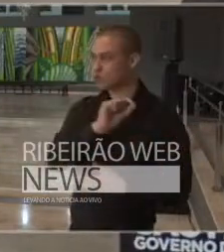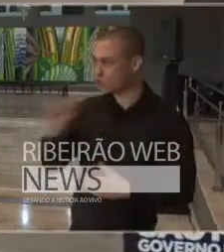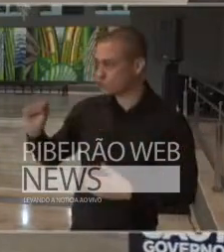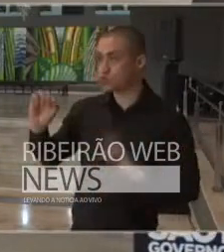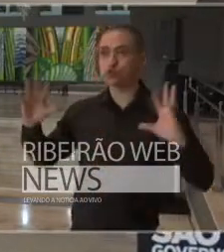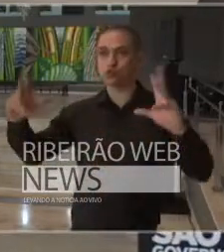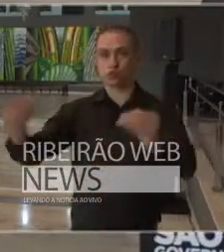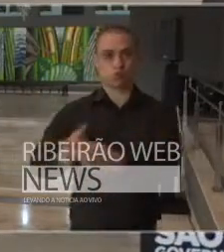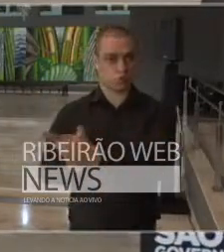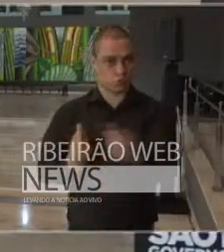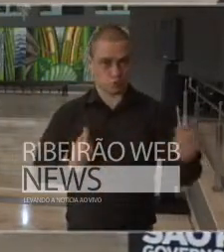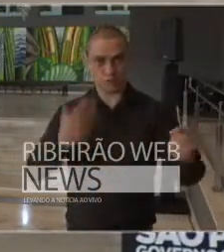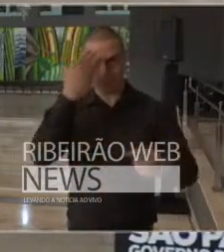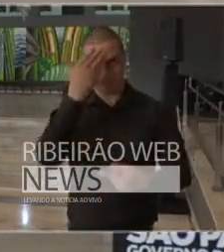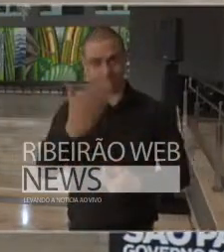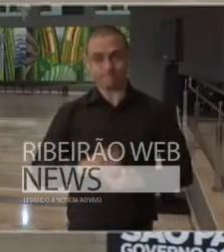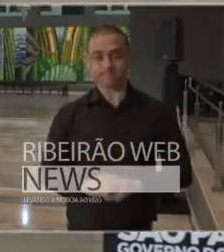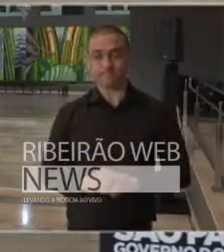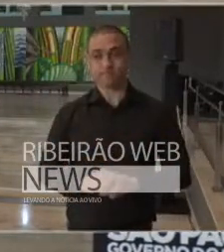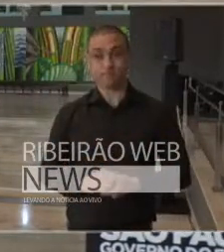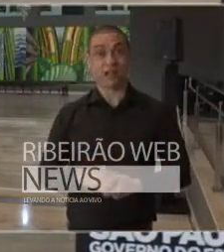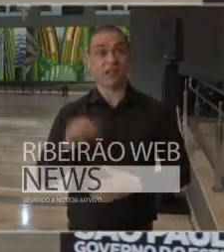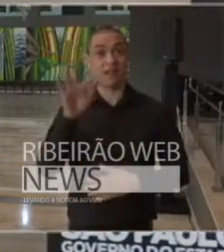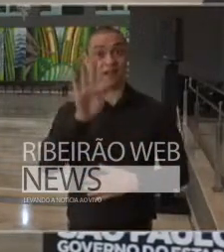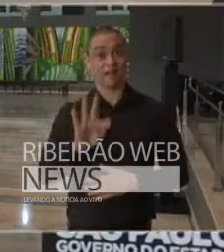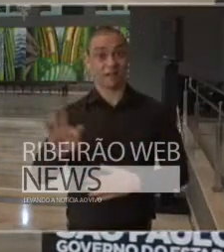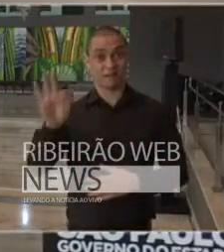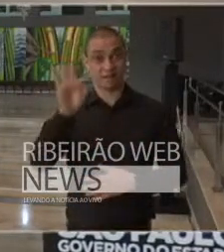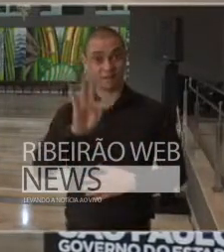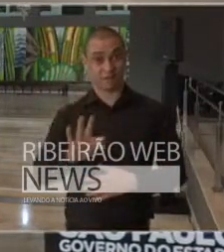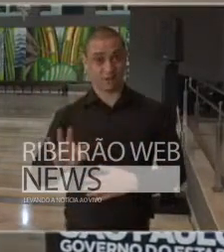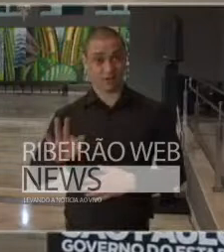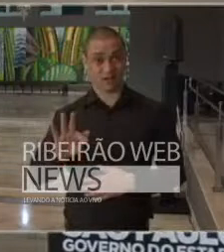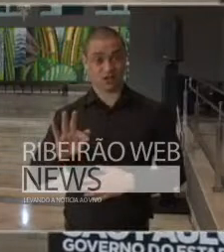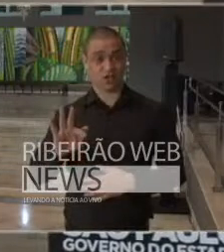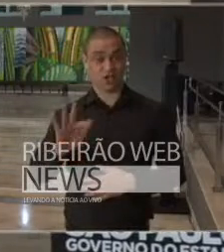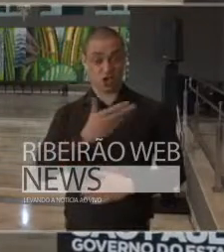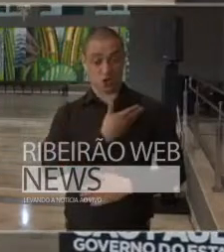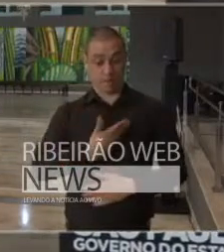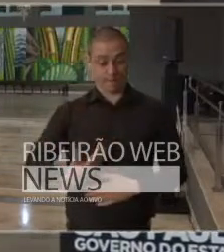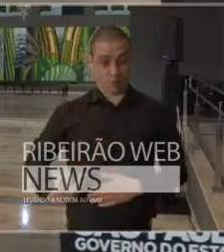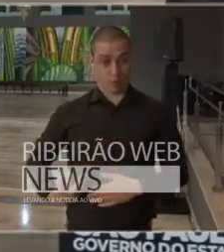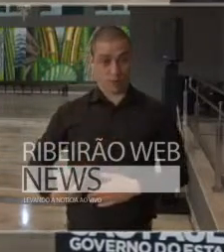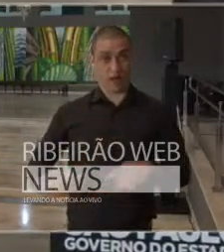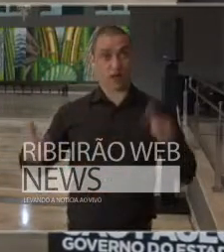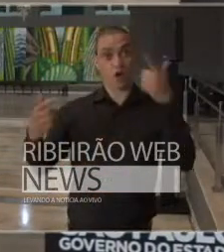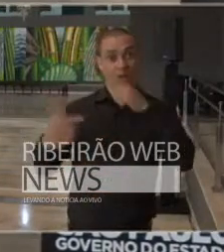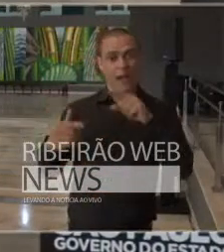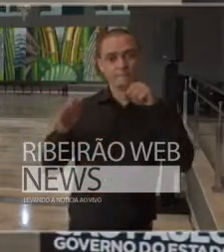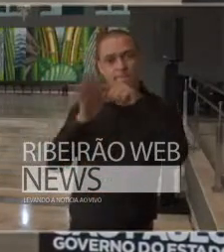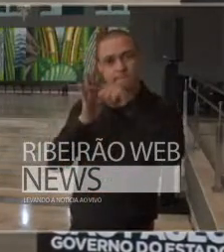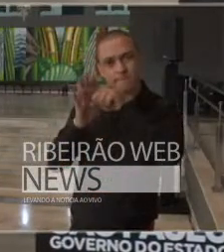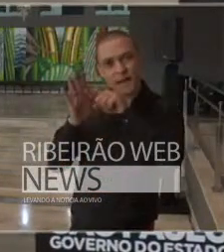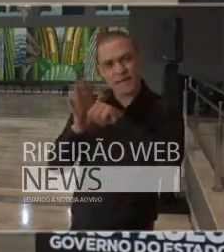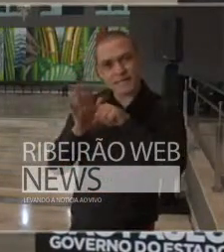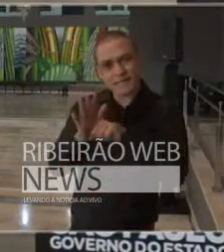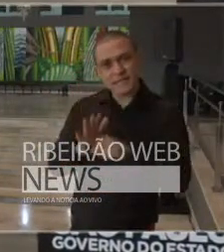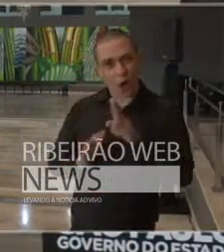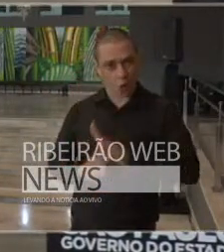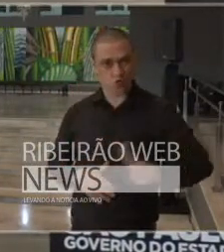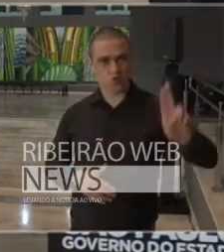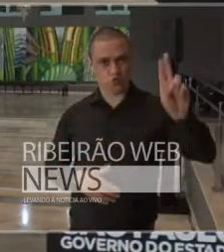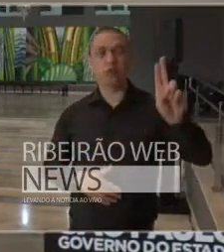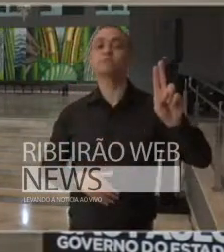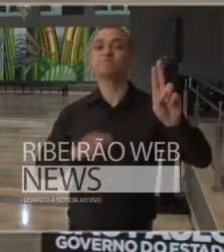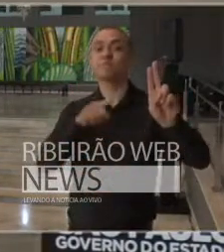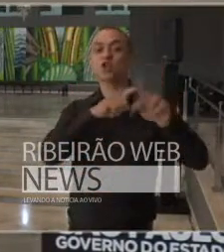todos presentes. A Universidade Pública e de Pesquisa tem como uma